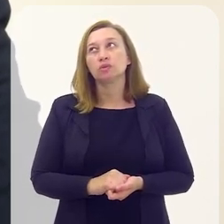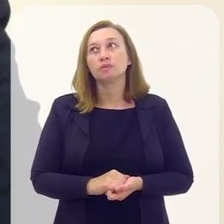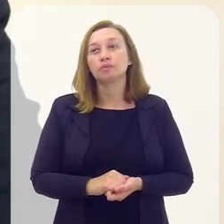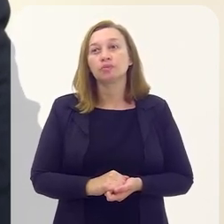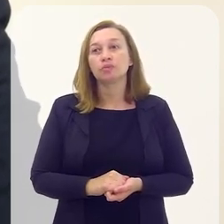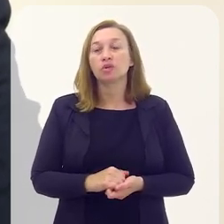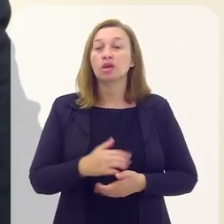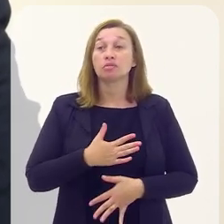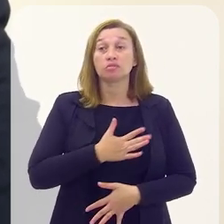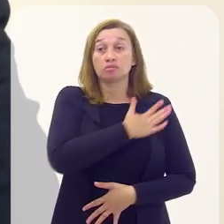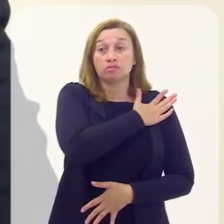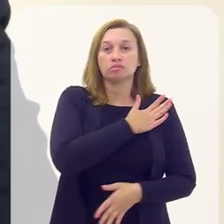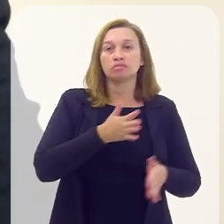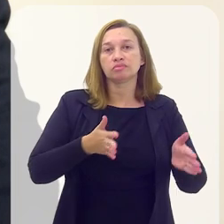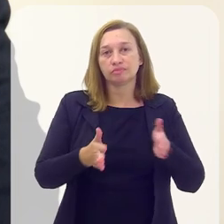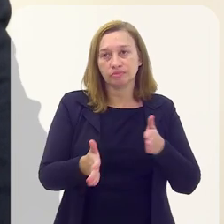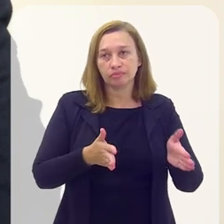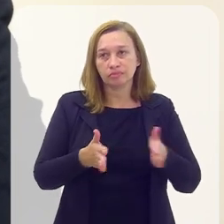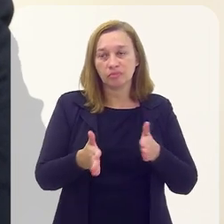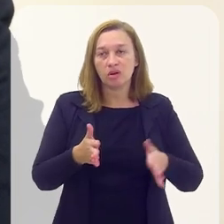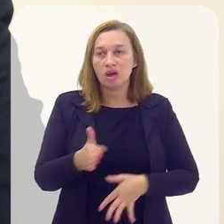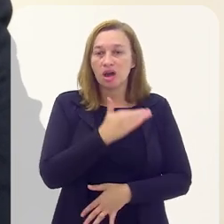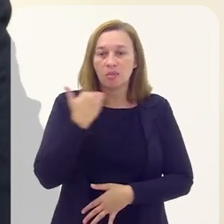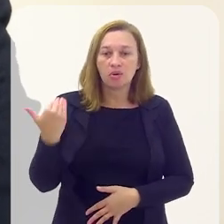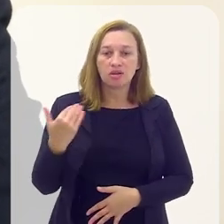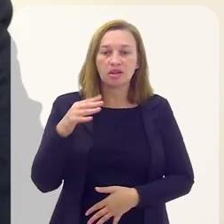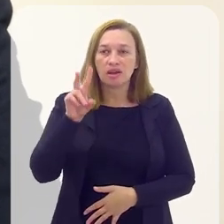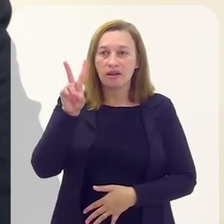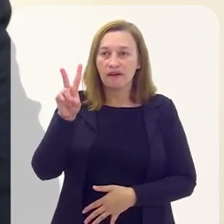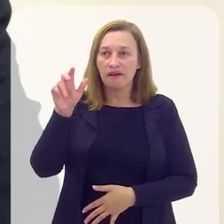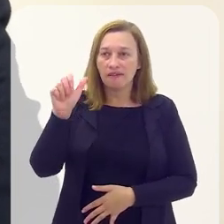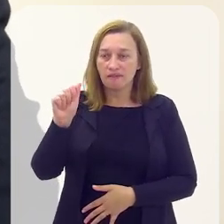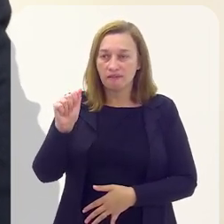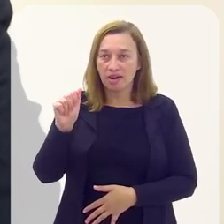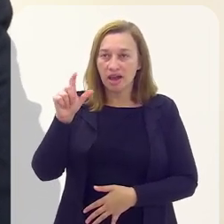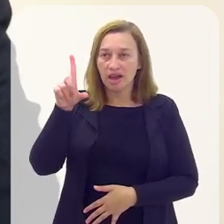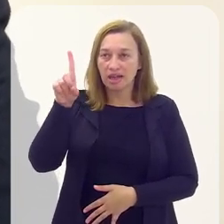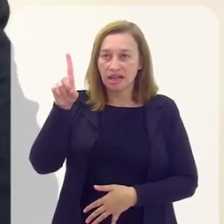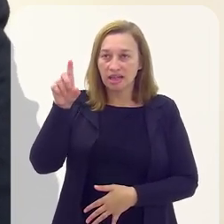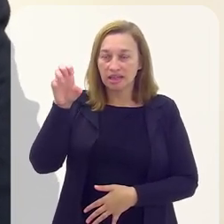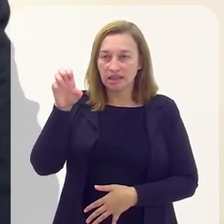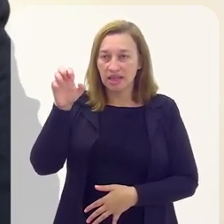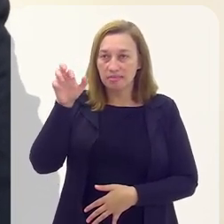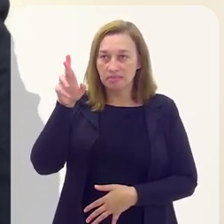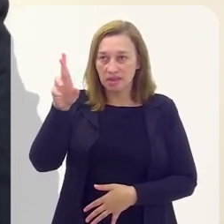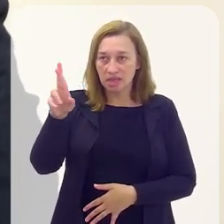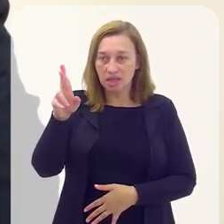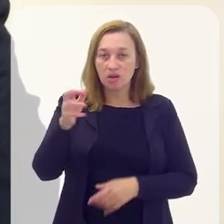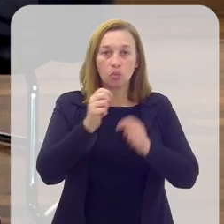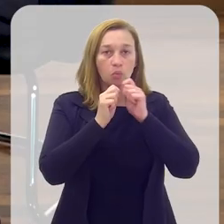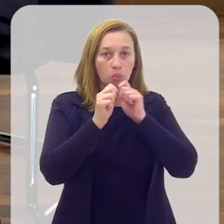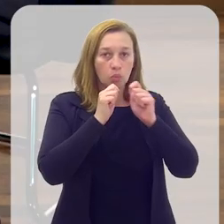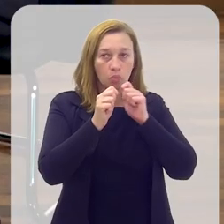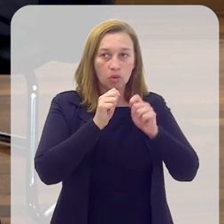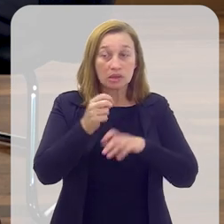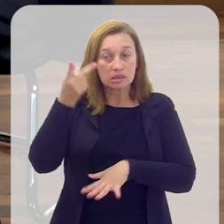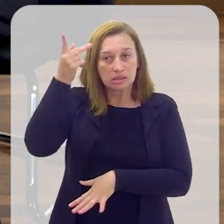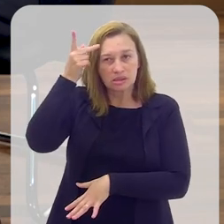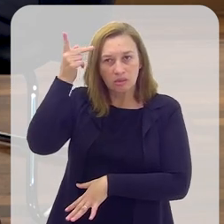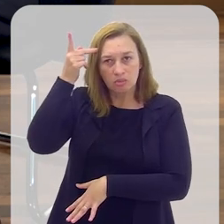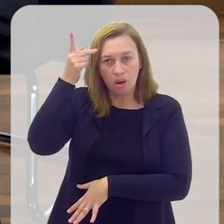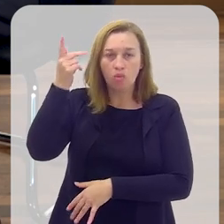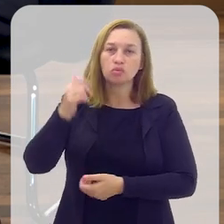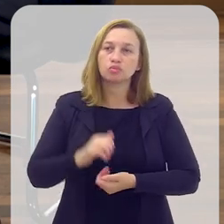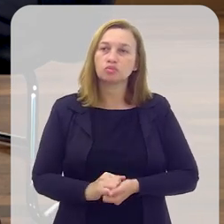foi, na ditadura, a morte de Vladimir Herzog, em São Paulo. Foi um jornalista